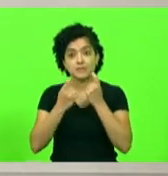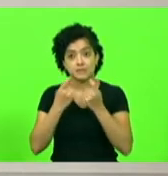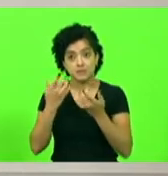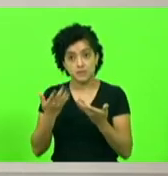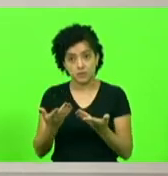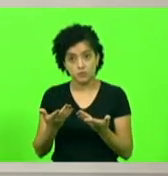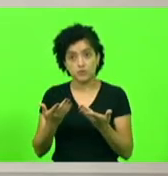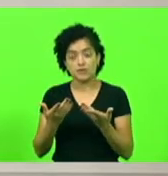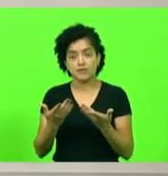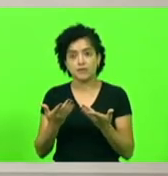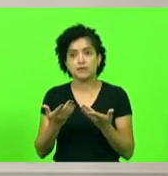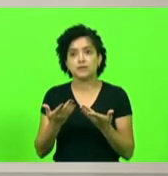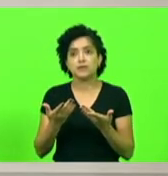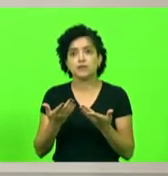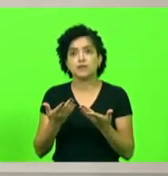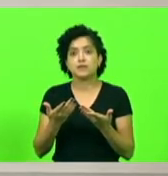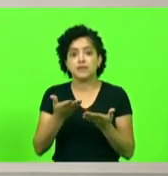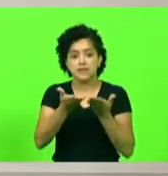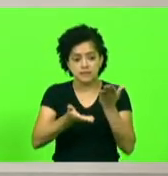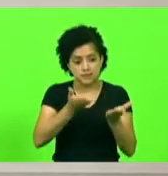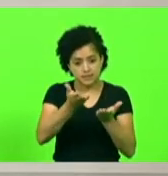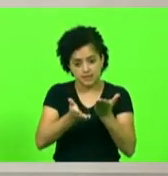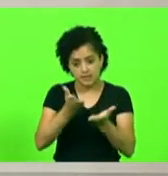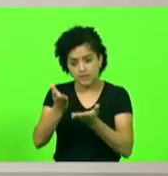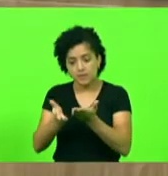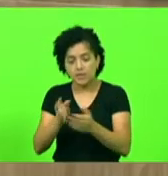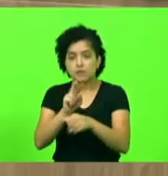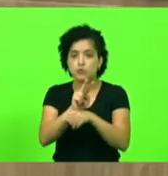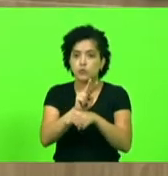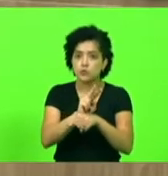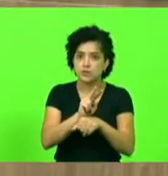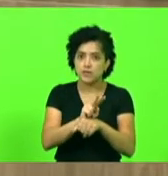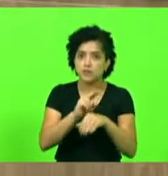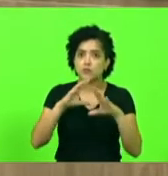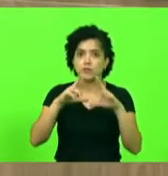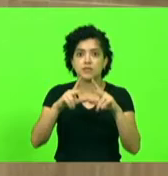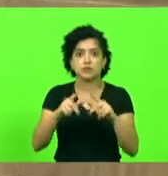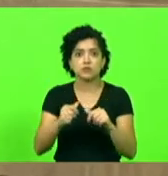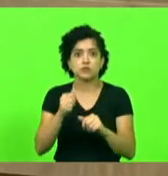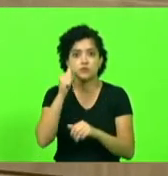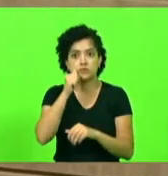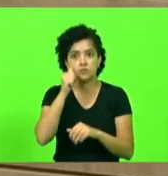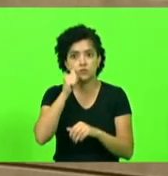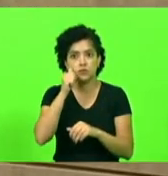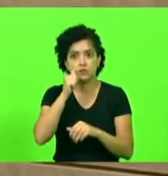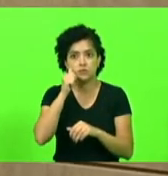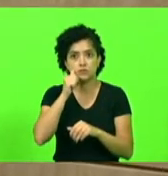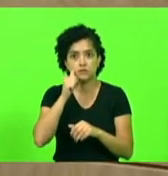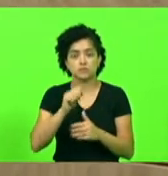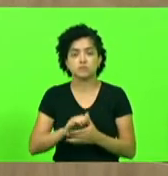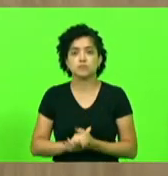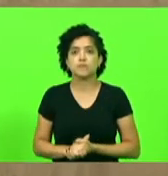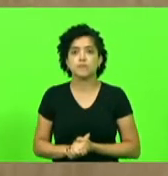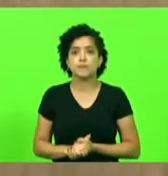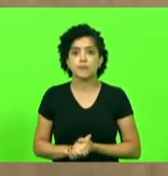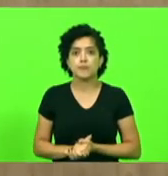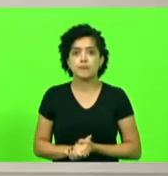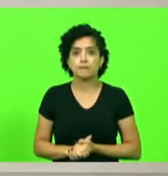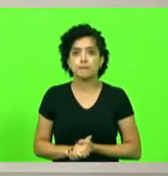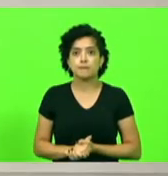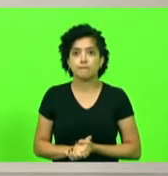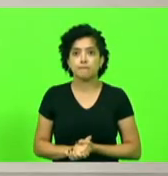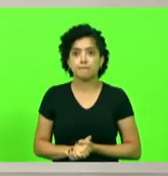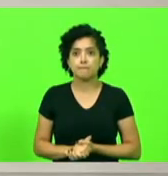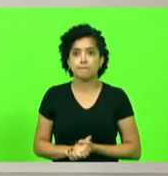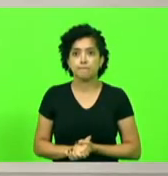estender esse mesmo tratamento, cuidado para todas as mulheres do Estado. Obrigado. Questão de